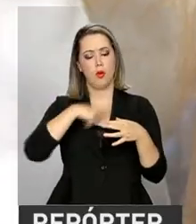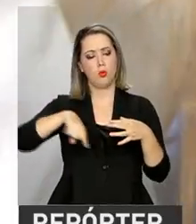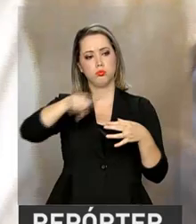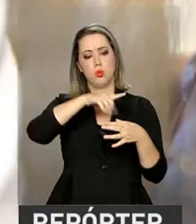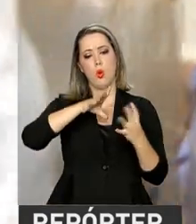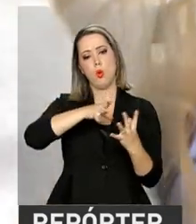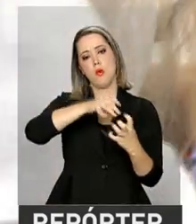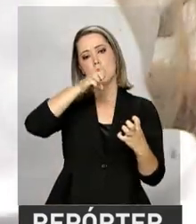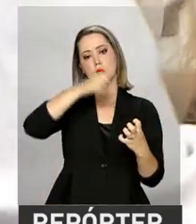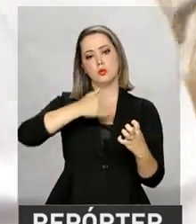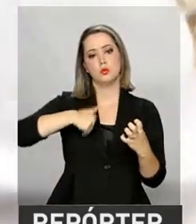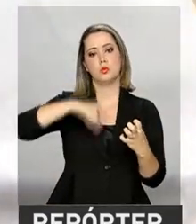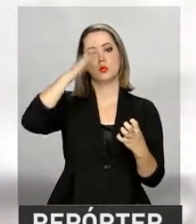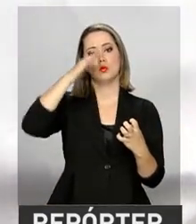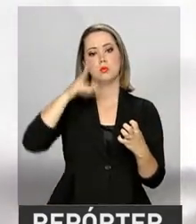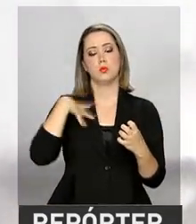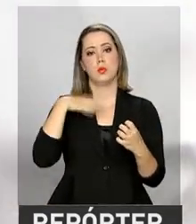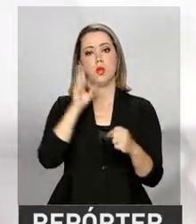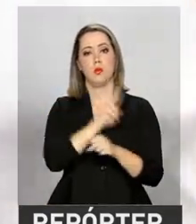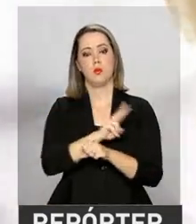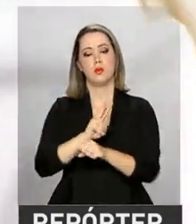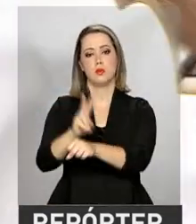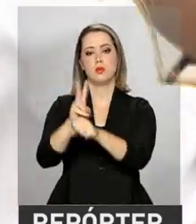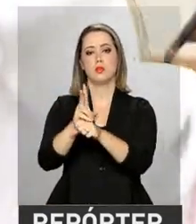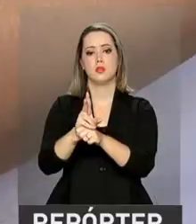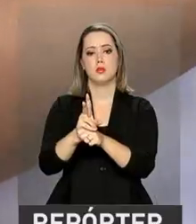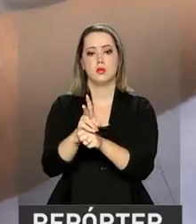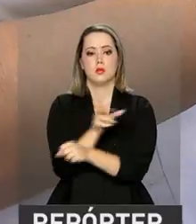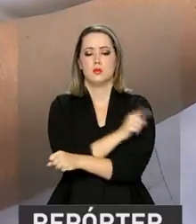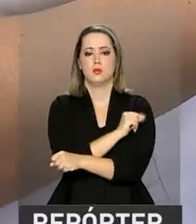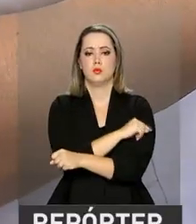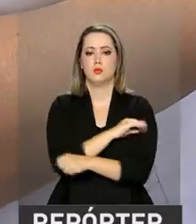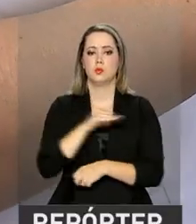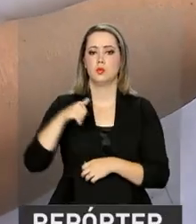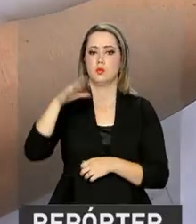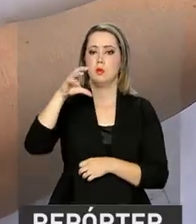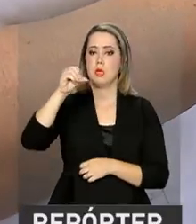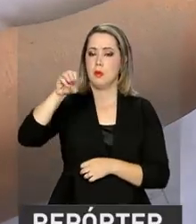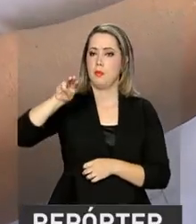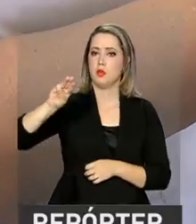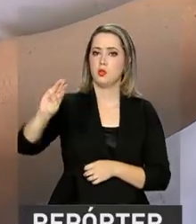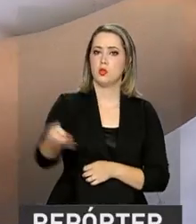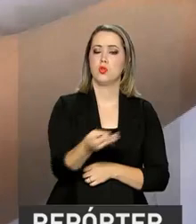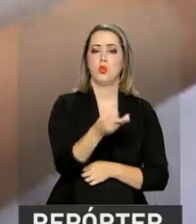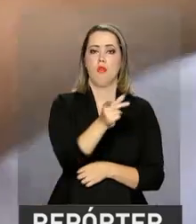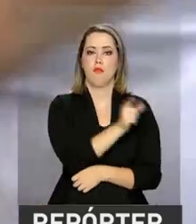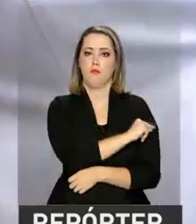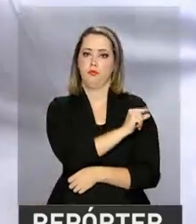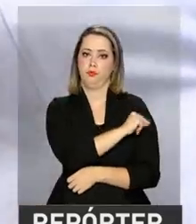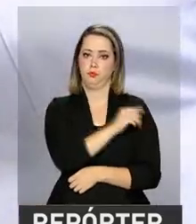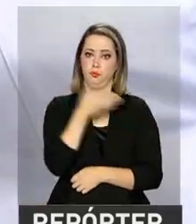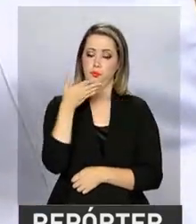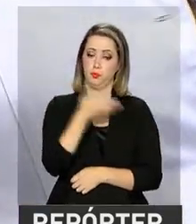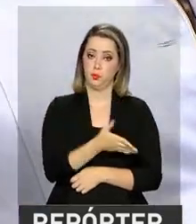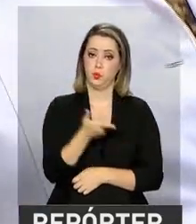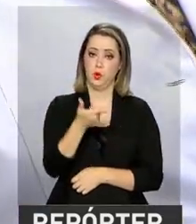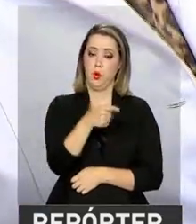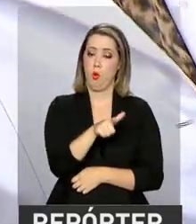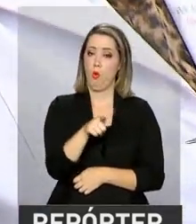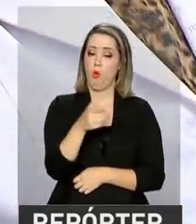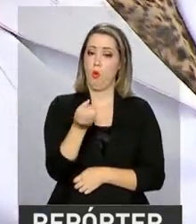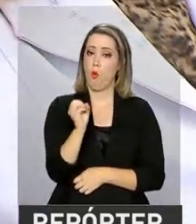idosos registraram a maior cobertura vacinal até agora, com mais de 9 milhões de doses aplicadas, ou